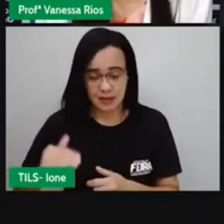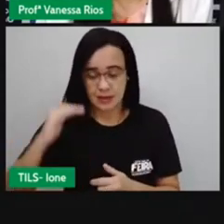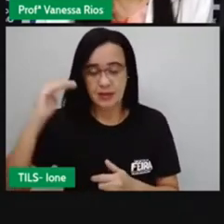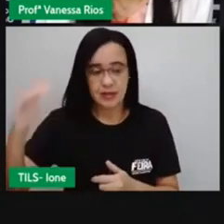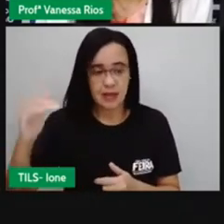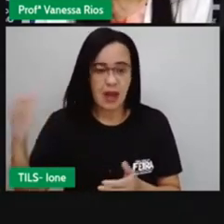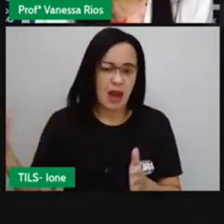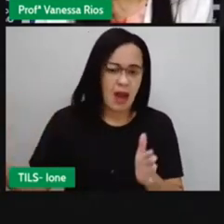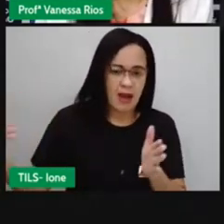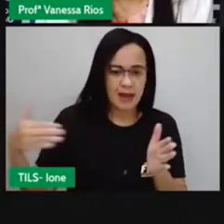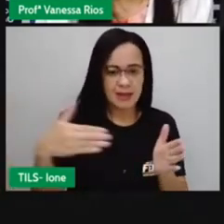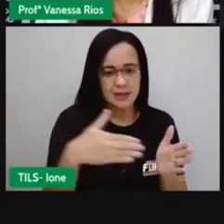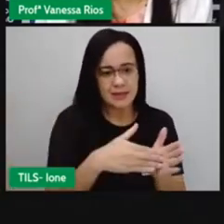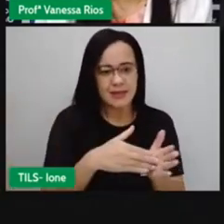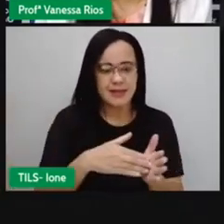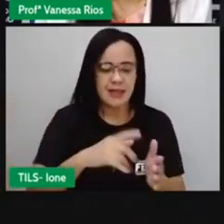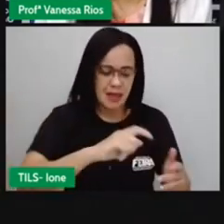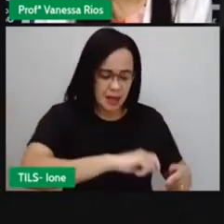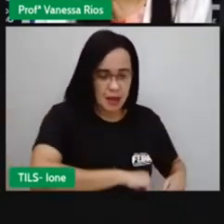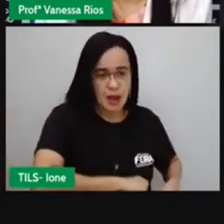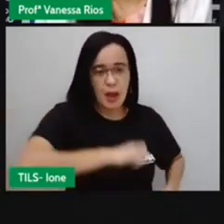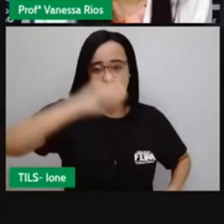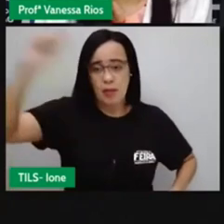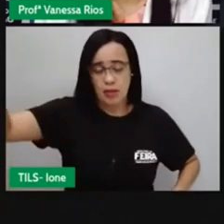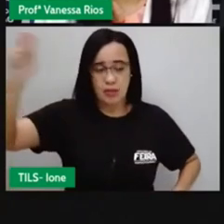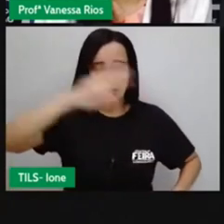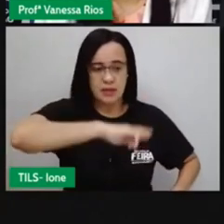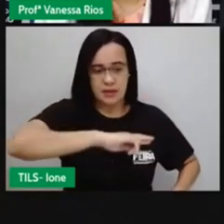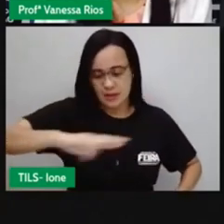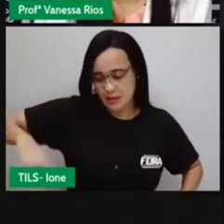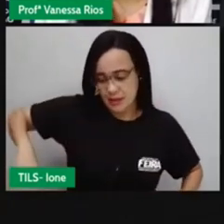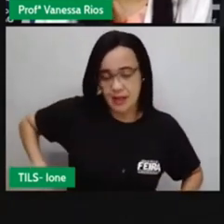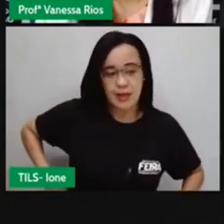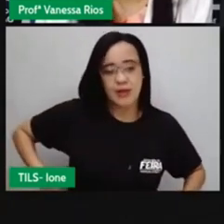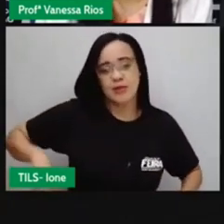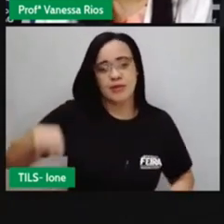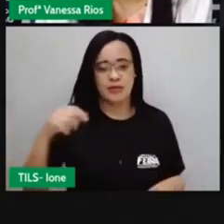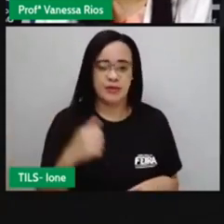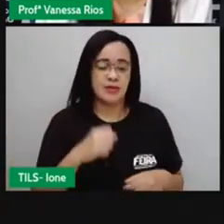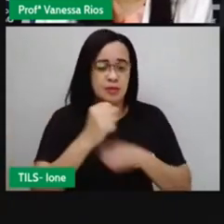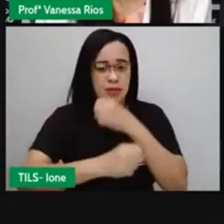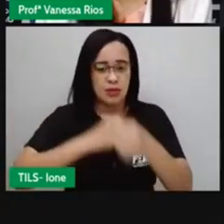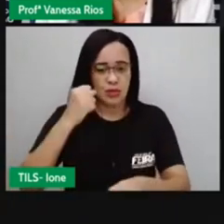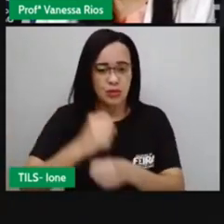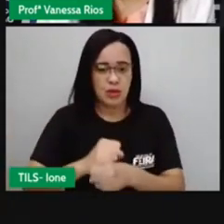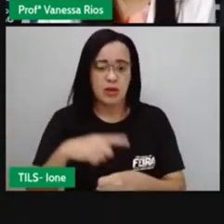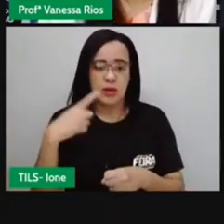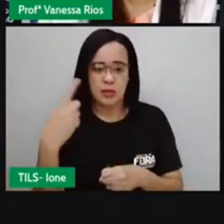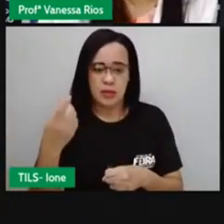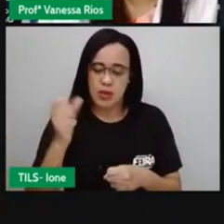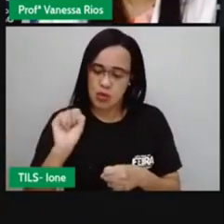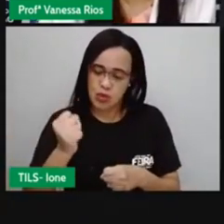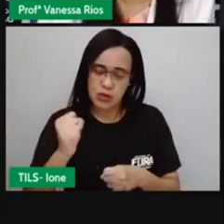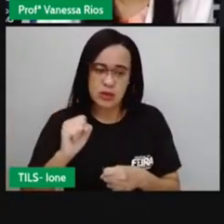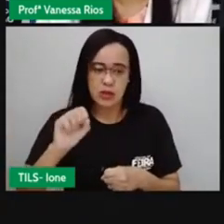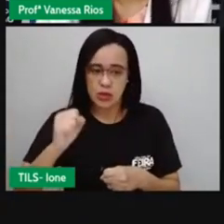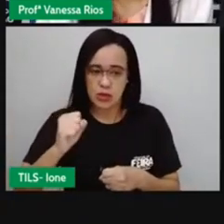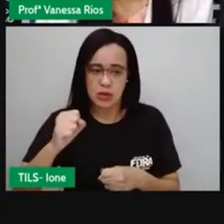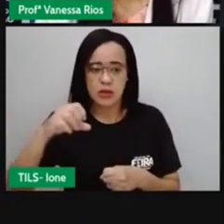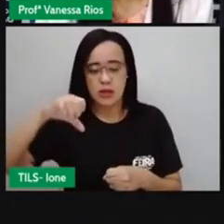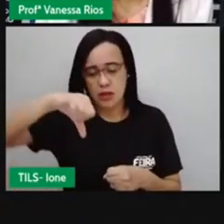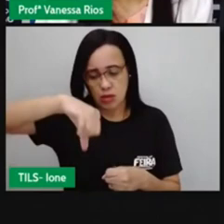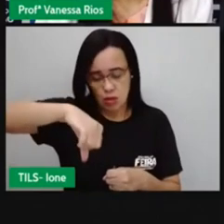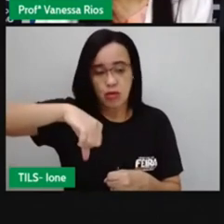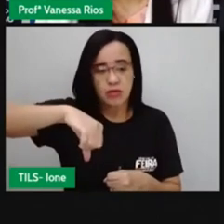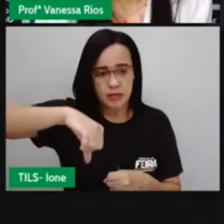proclamação da república, que aconteceu em 1889. Por que que fala que antecipou a maioridade?